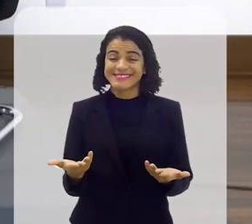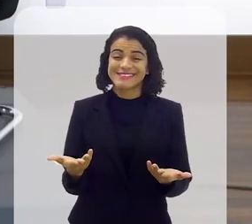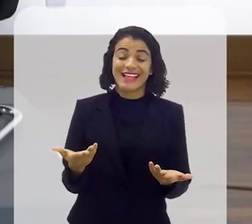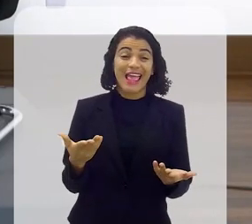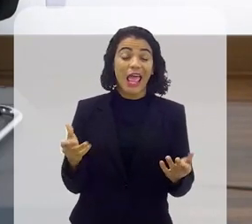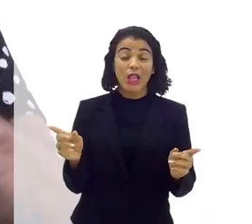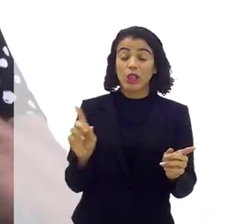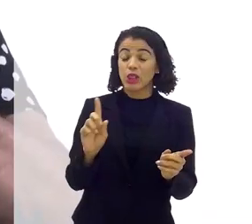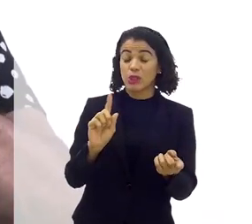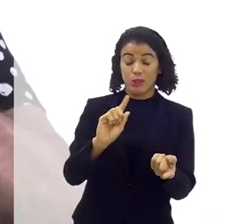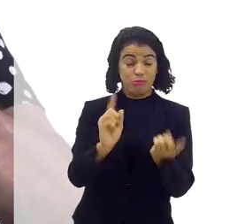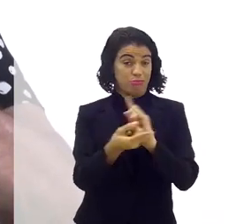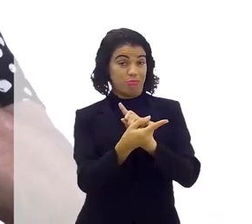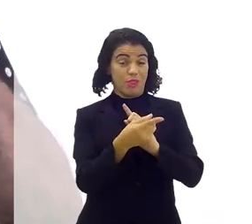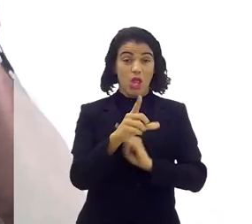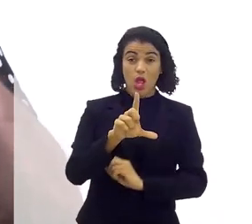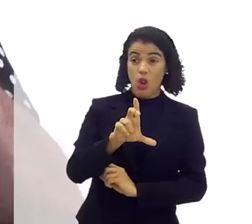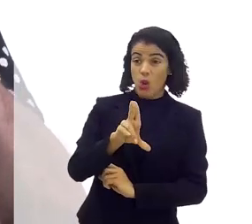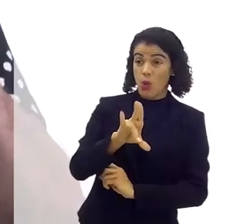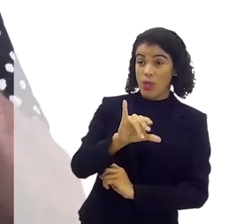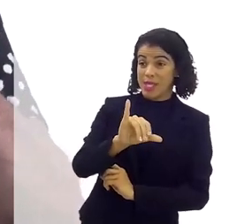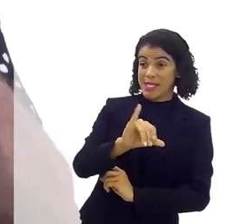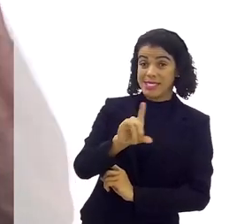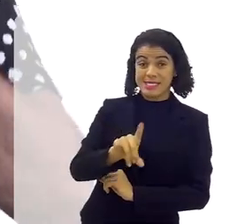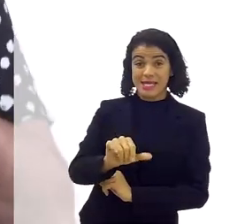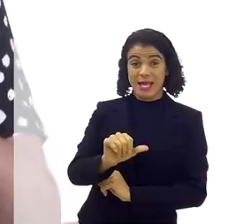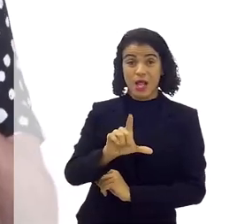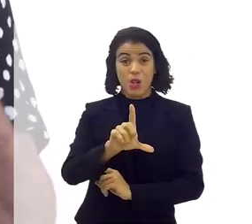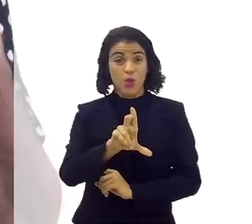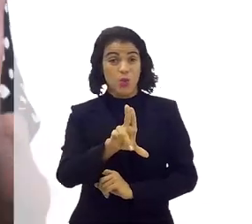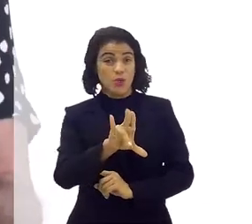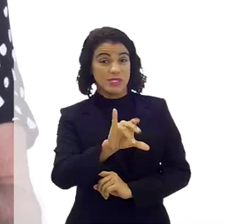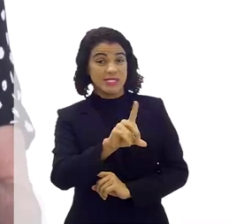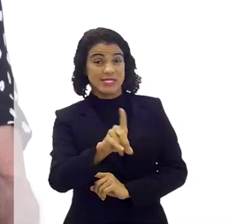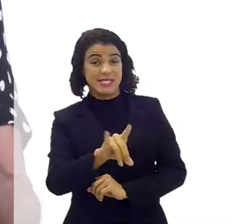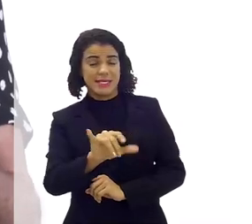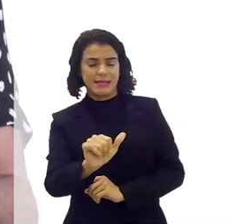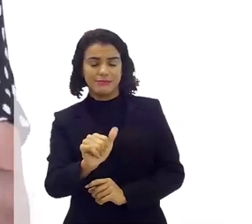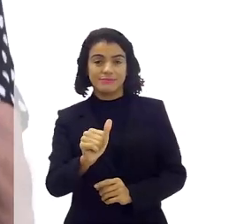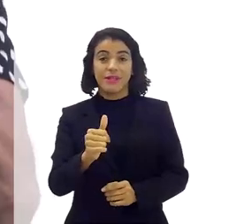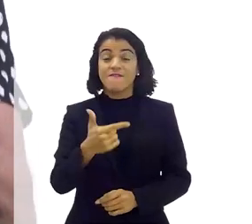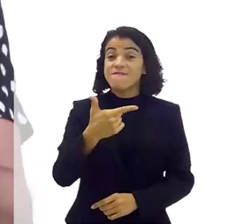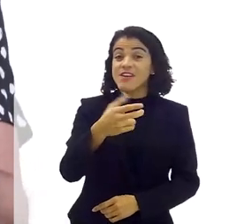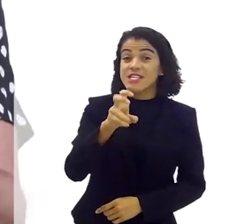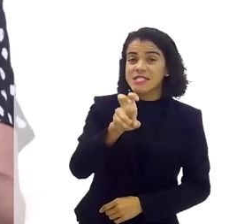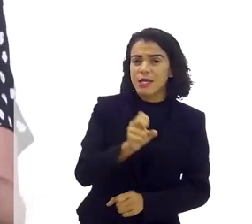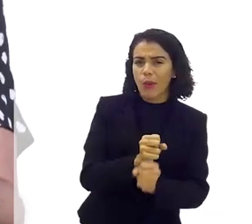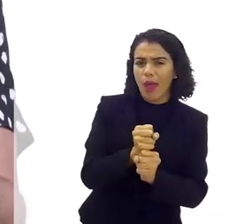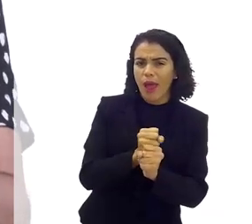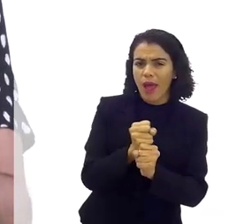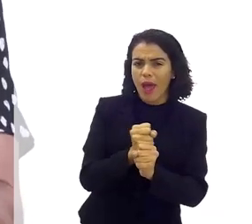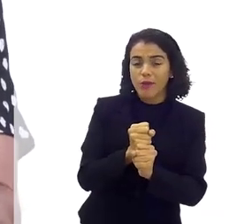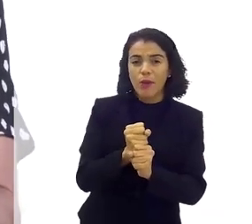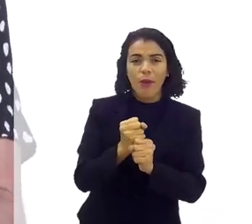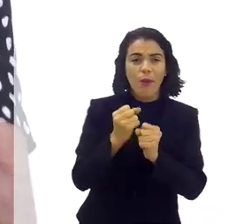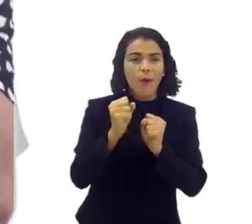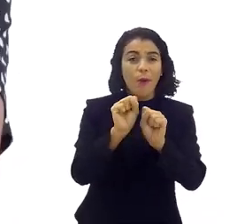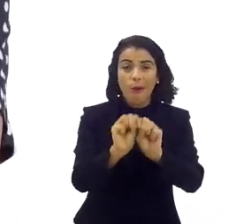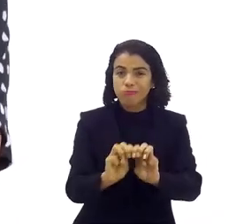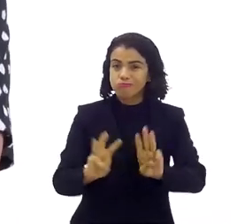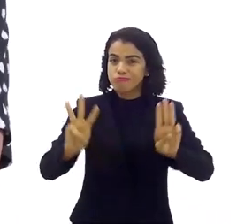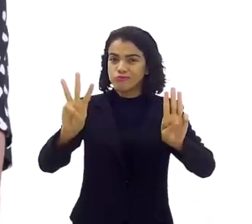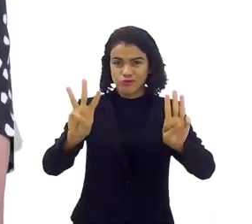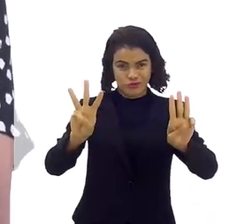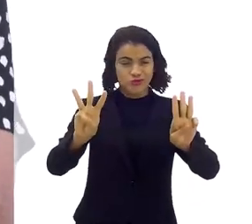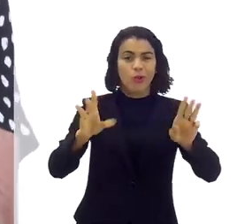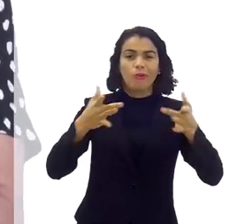essa troca de Luzia e Luísa é muito forte em mim porque durante 25 anos eu apresentei um espetáculo inclusive